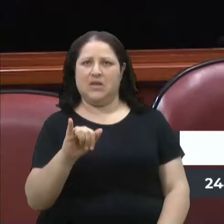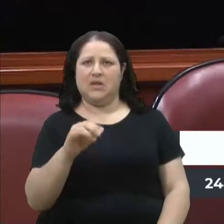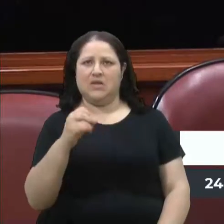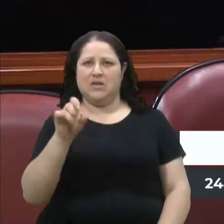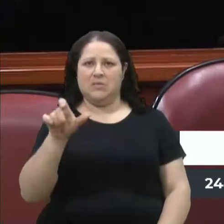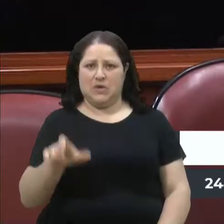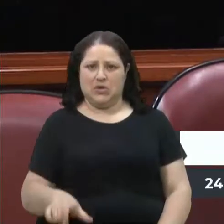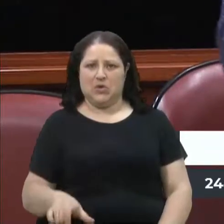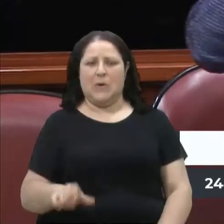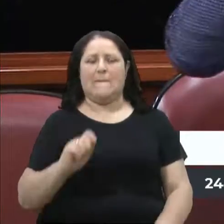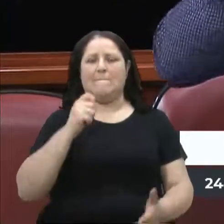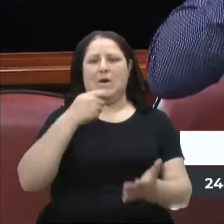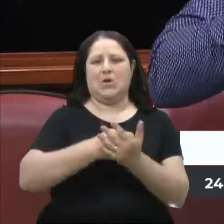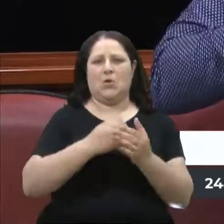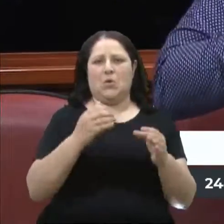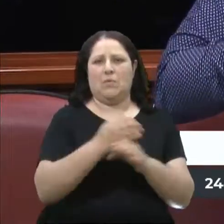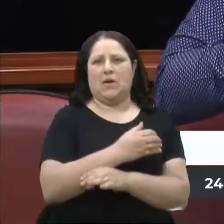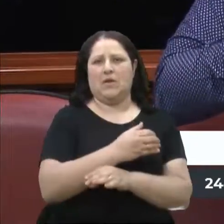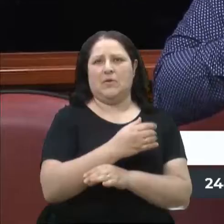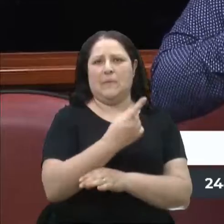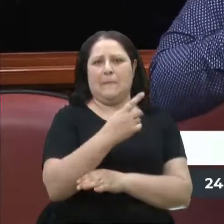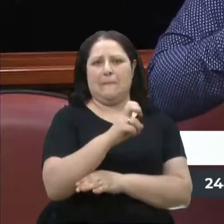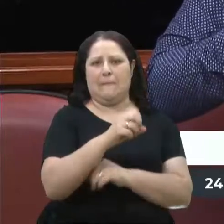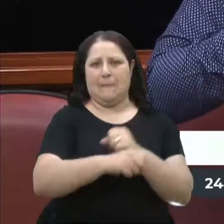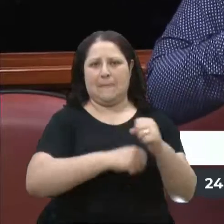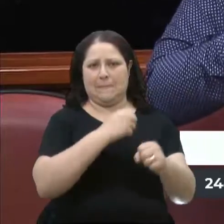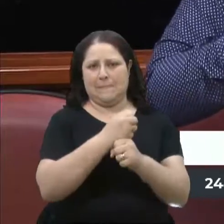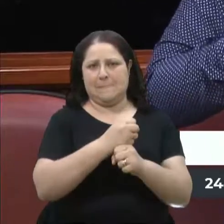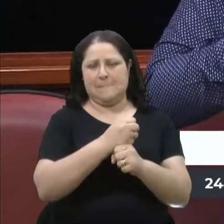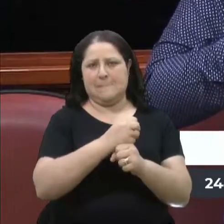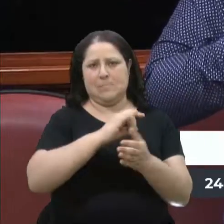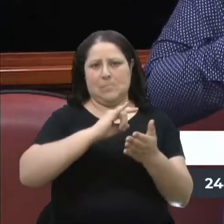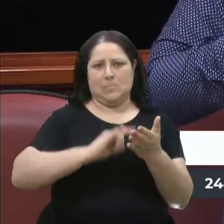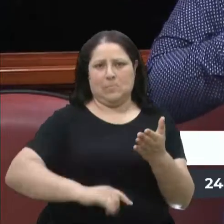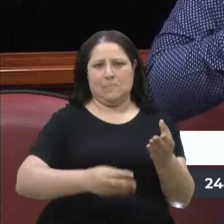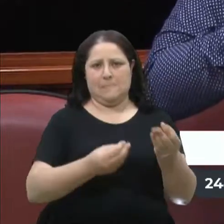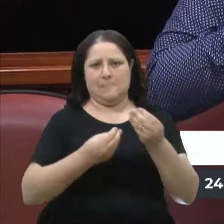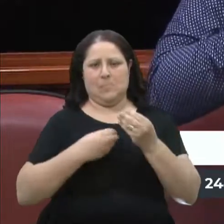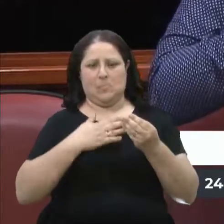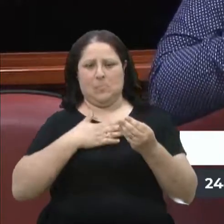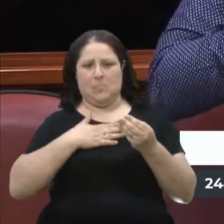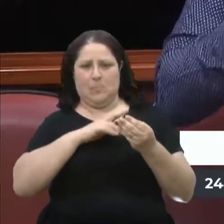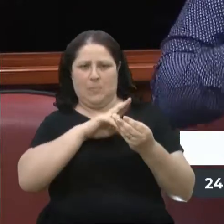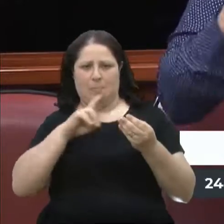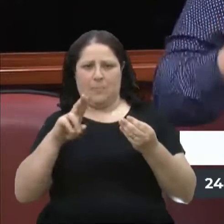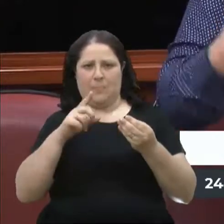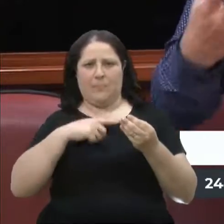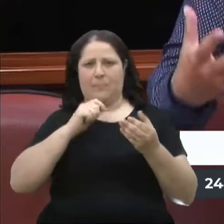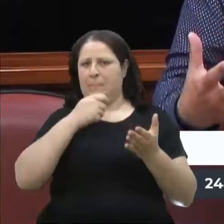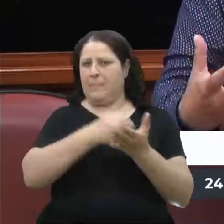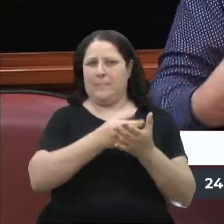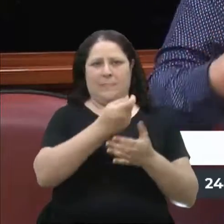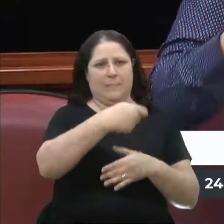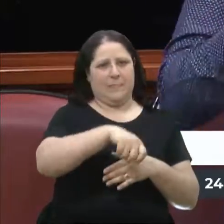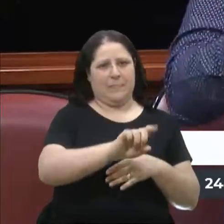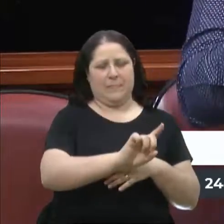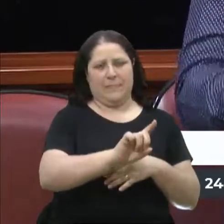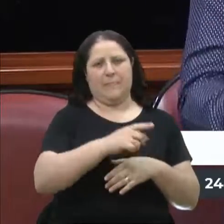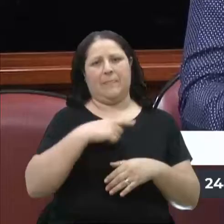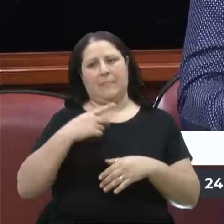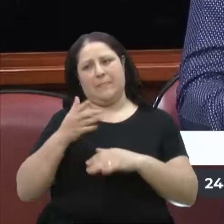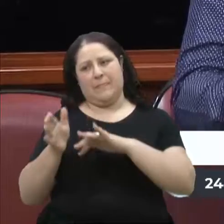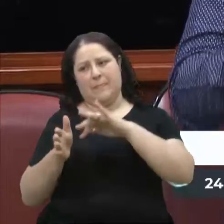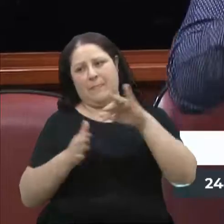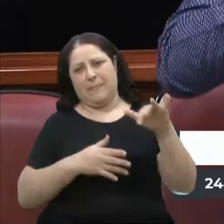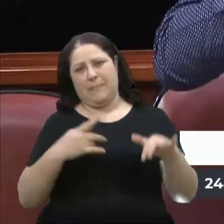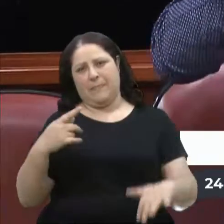dos 15 anos, quando ele vai passar para o nome dele, ele tem a isenção. O PAR, que é um programa habitacional, que tem um